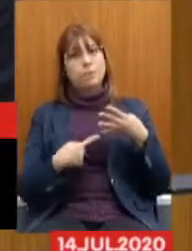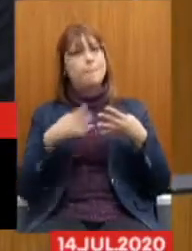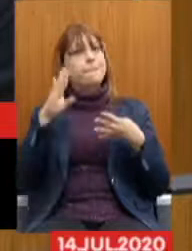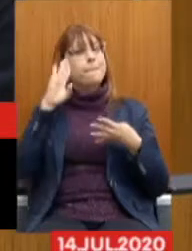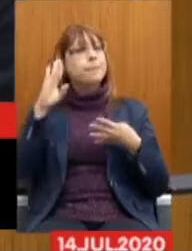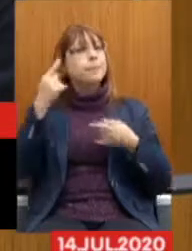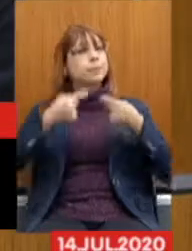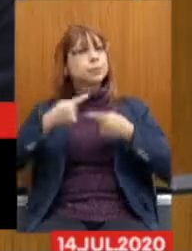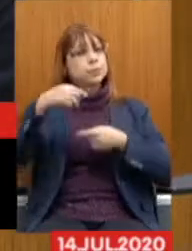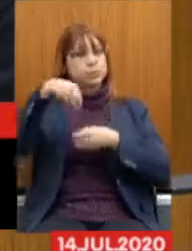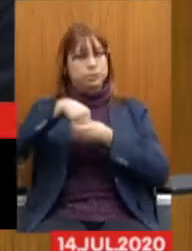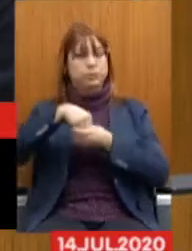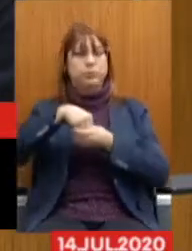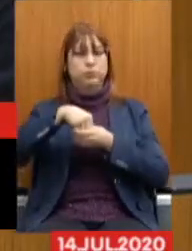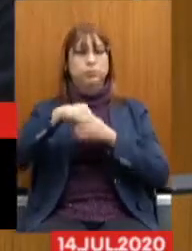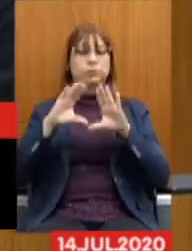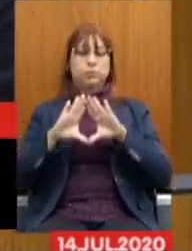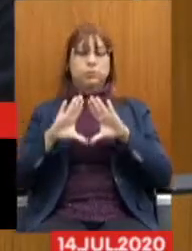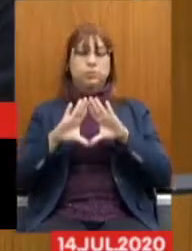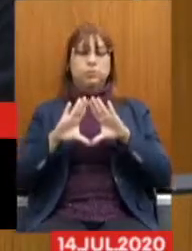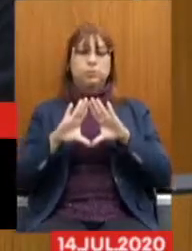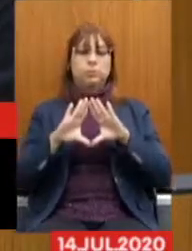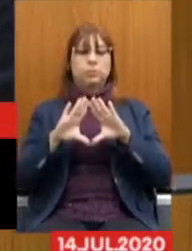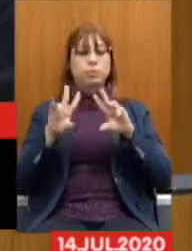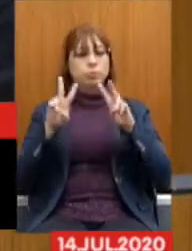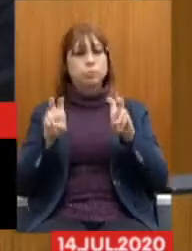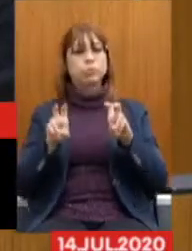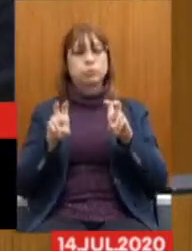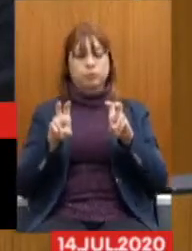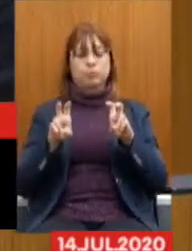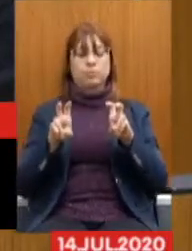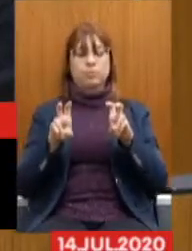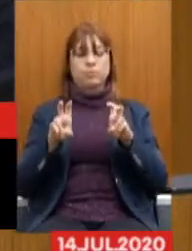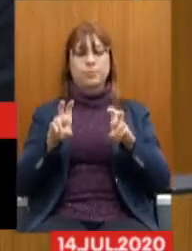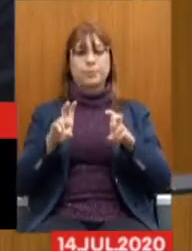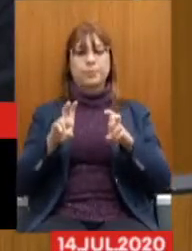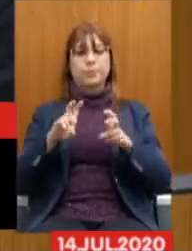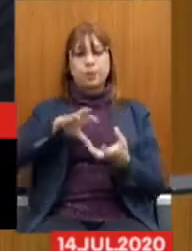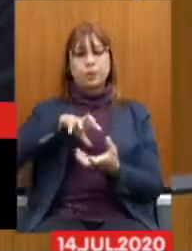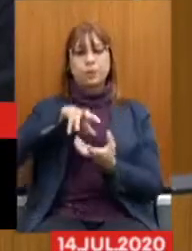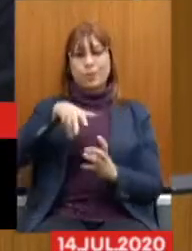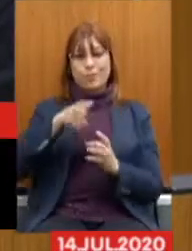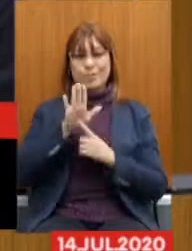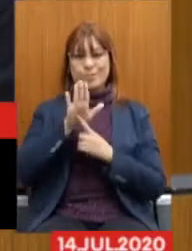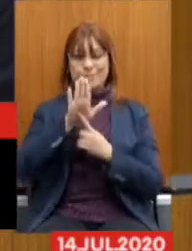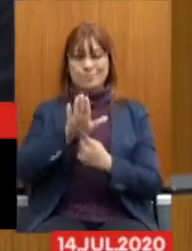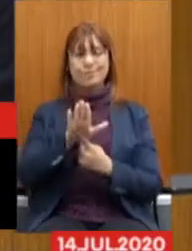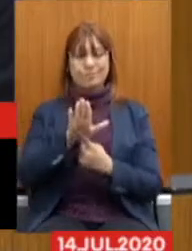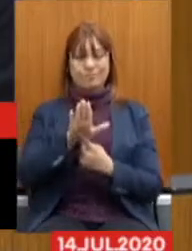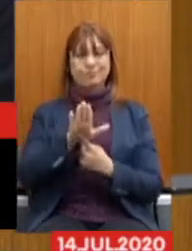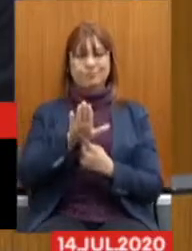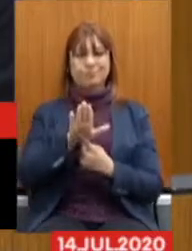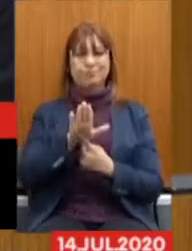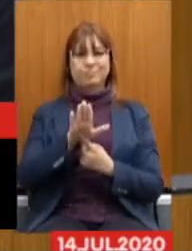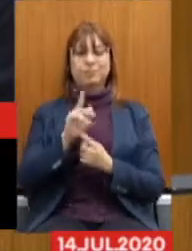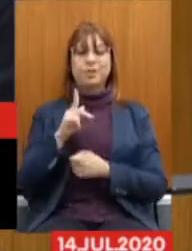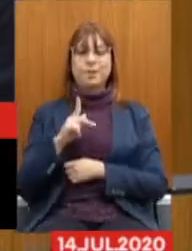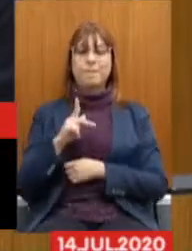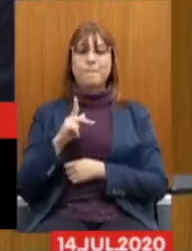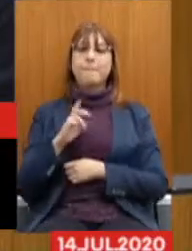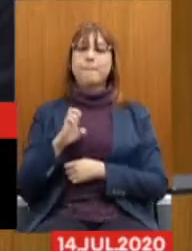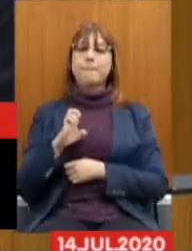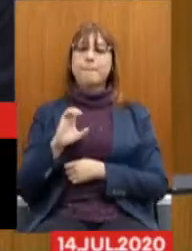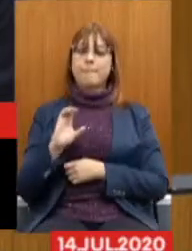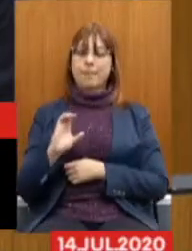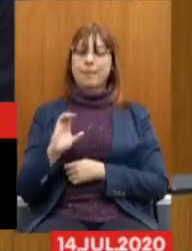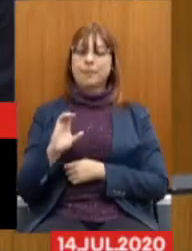sobre a reforma que foi apresentada por meio da PEC 55